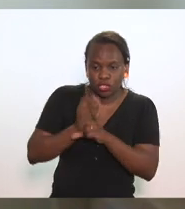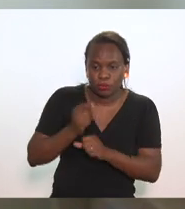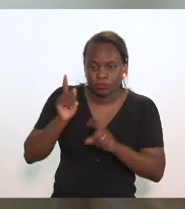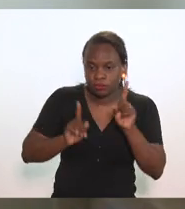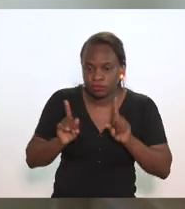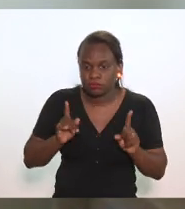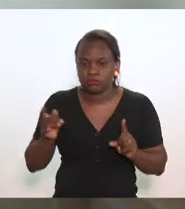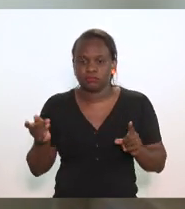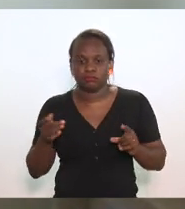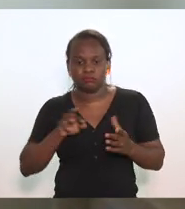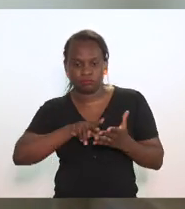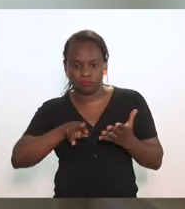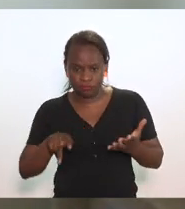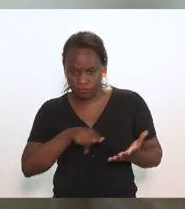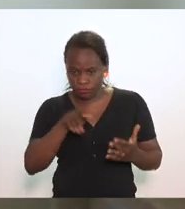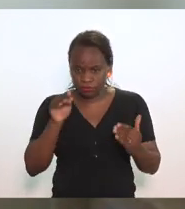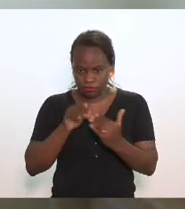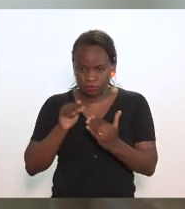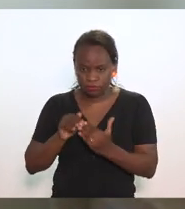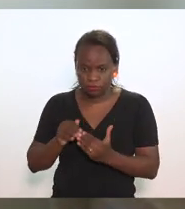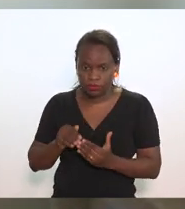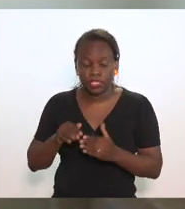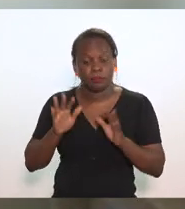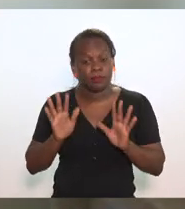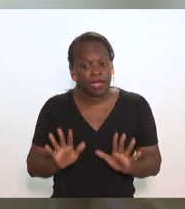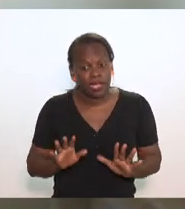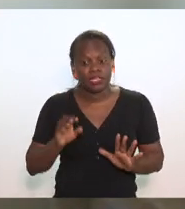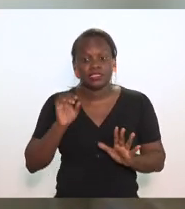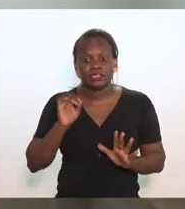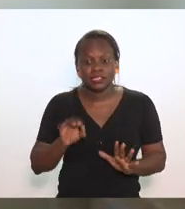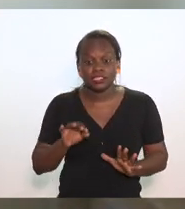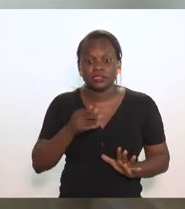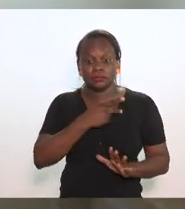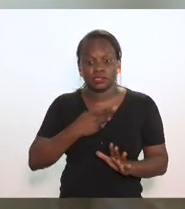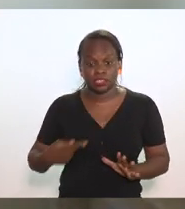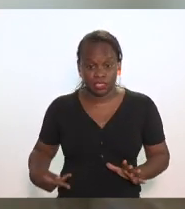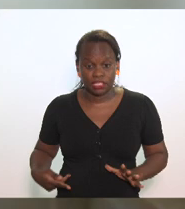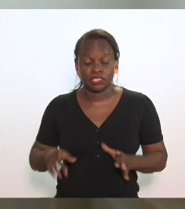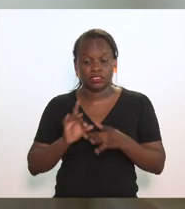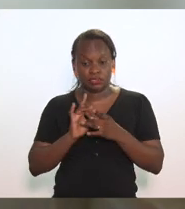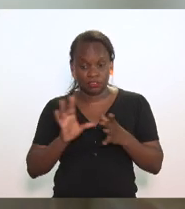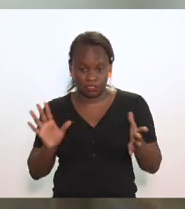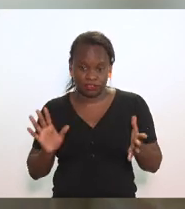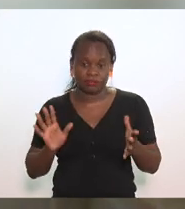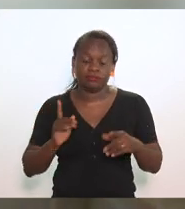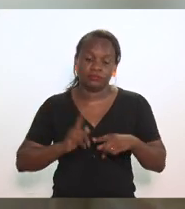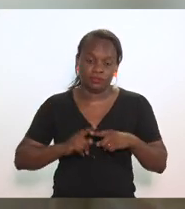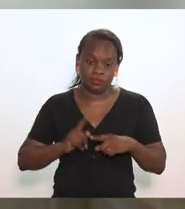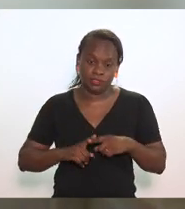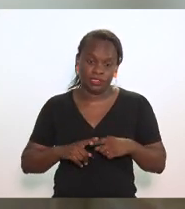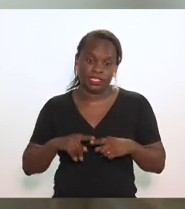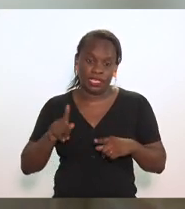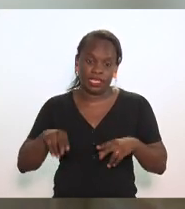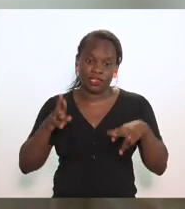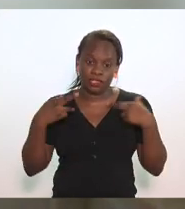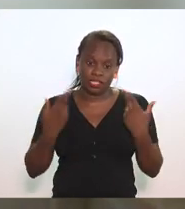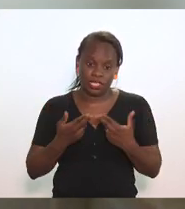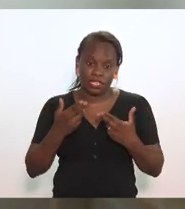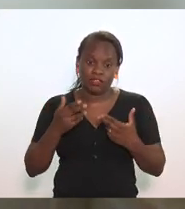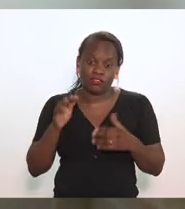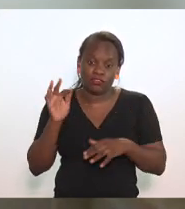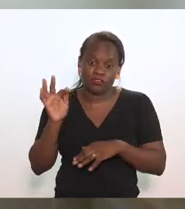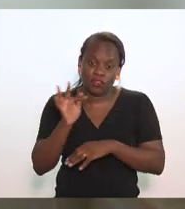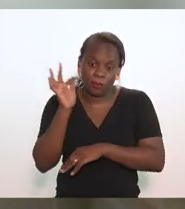etc os senhores concordam mas se eu só vou fazer se a presidente da casa autorizar porque passa a ser uma reunião